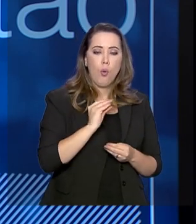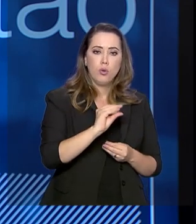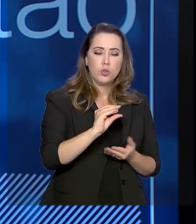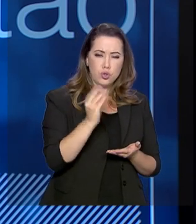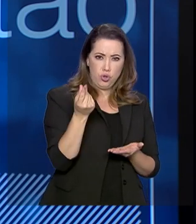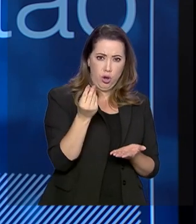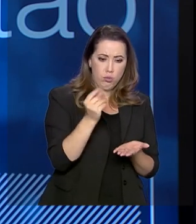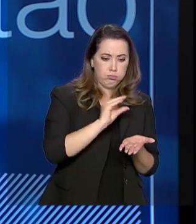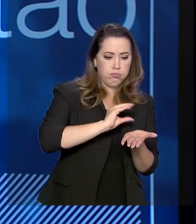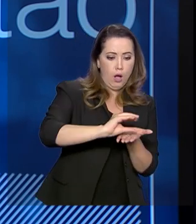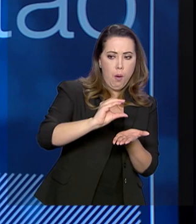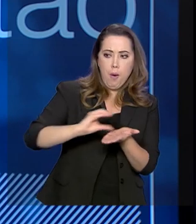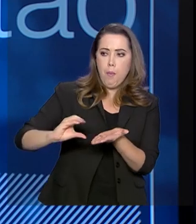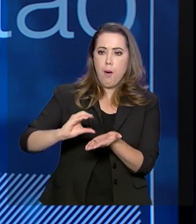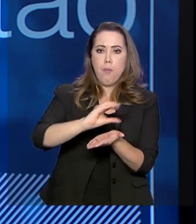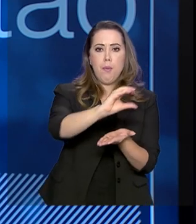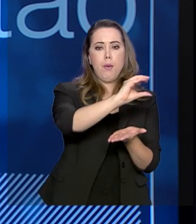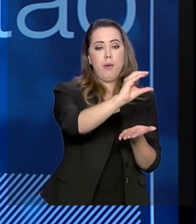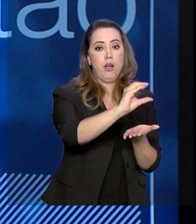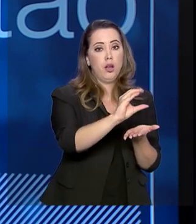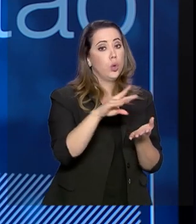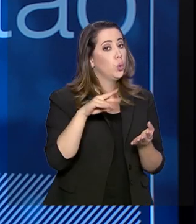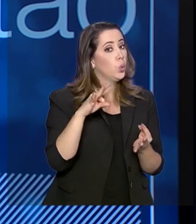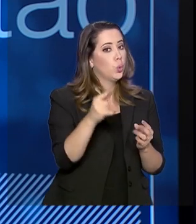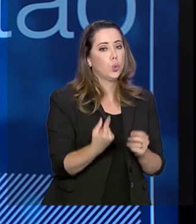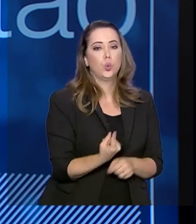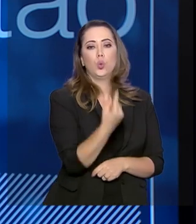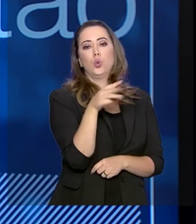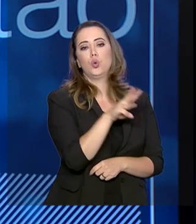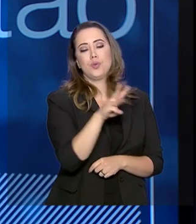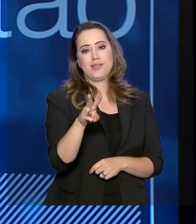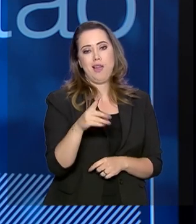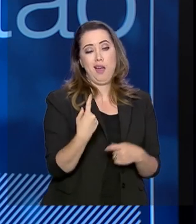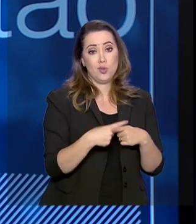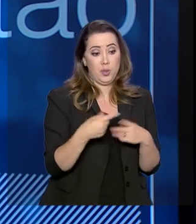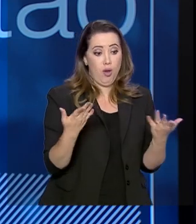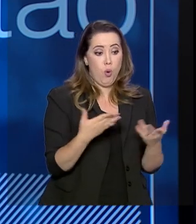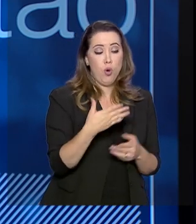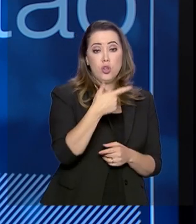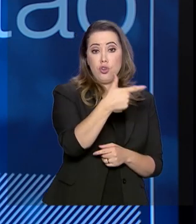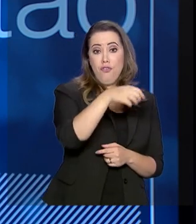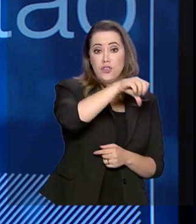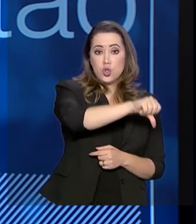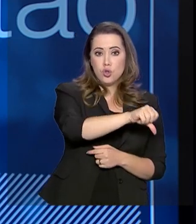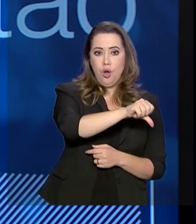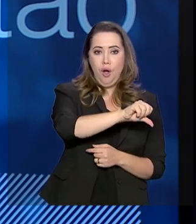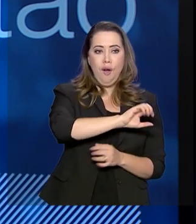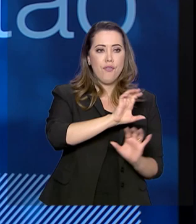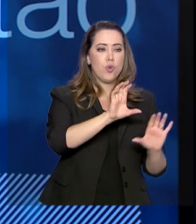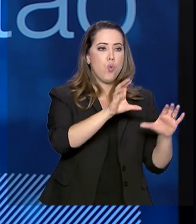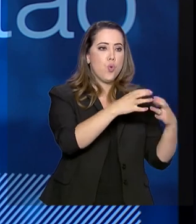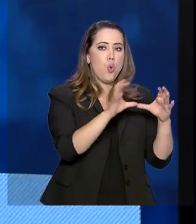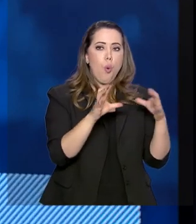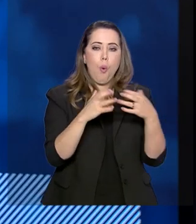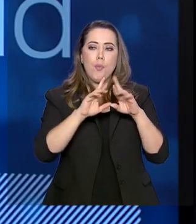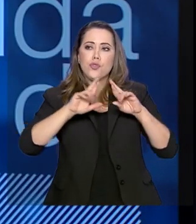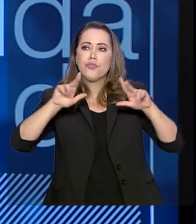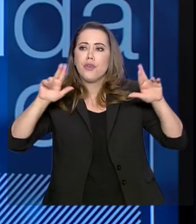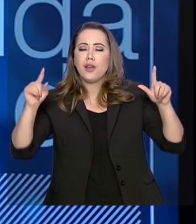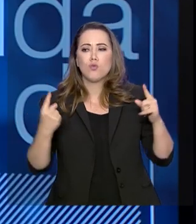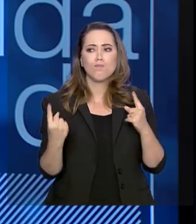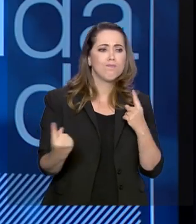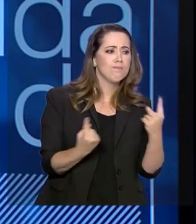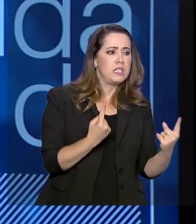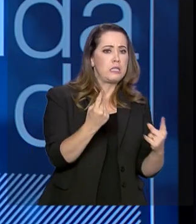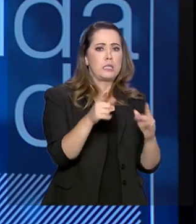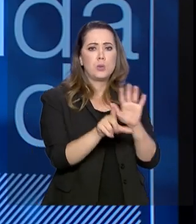municípios e organizações de sociedade civil. Para você ter uma ideia, hoje são 29 modalidades diferentes, cada uma com uma legislação,